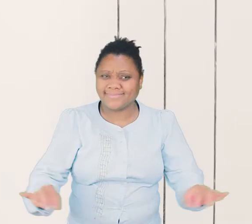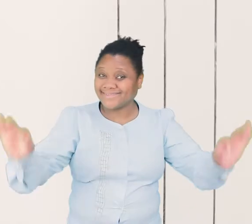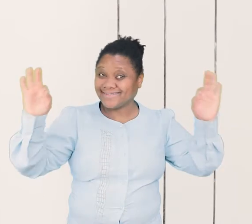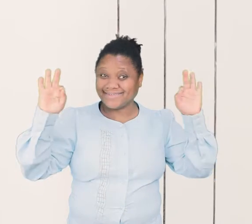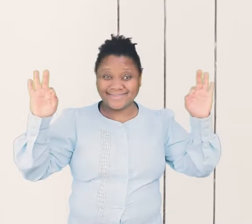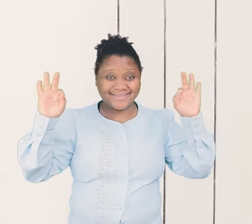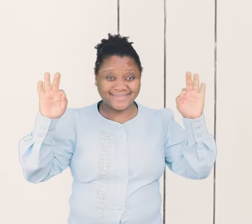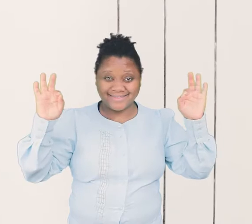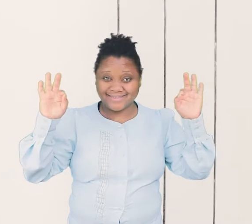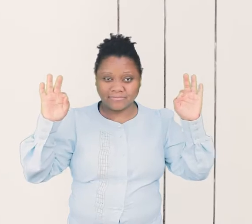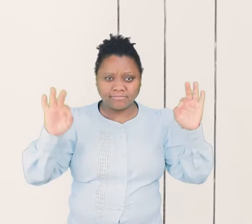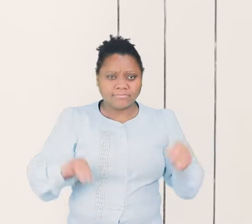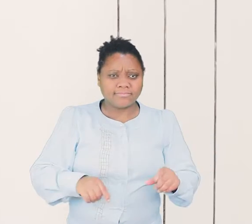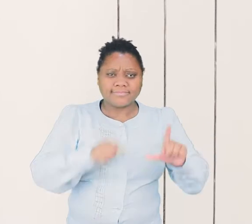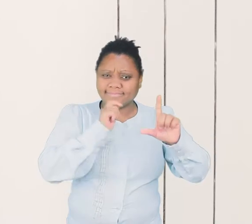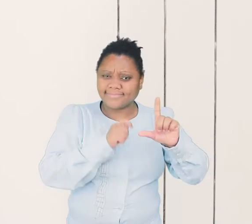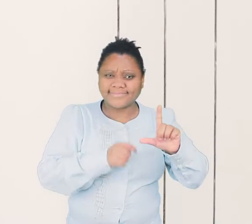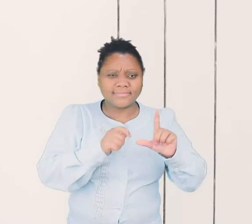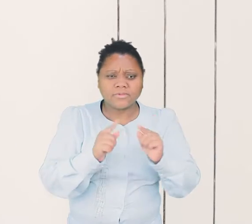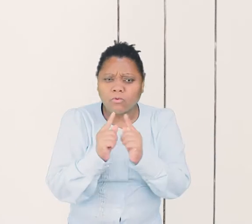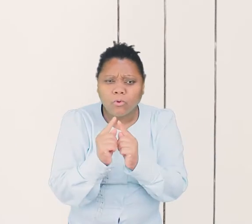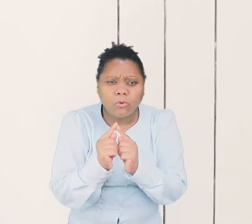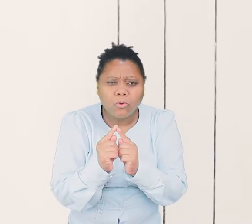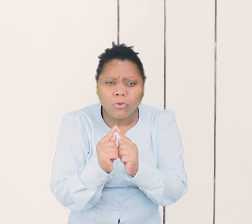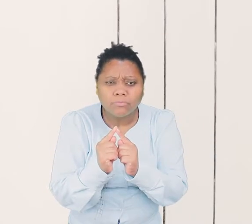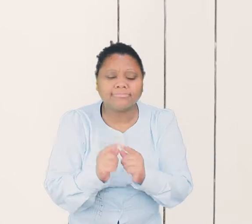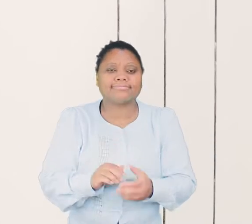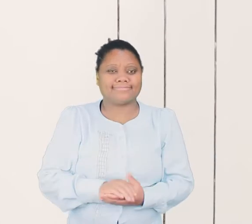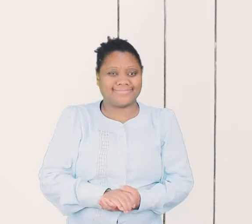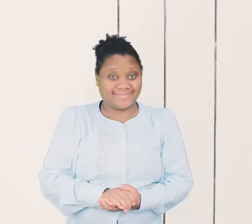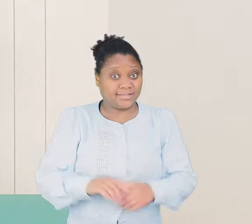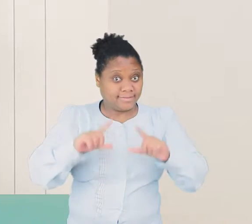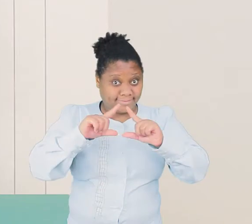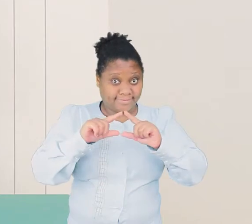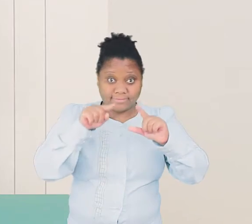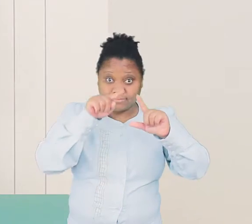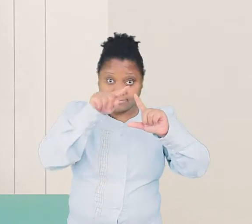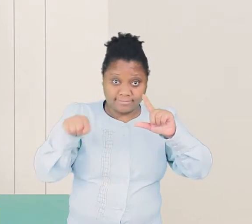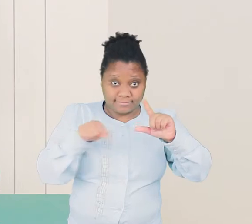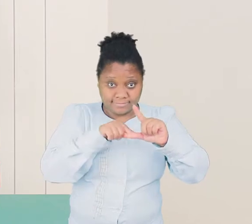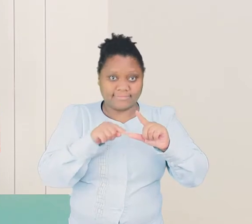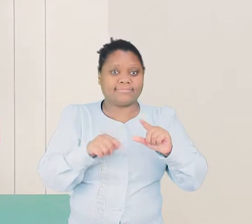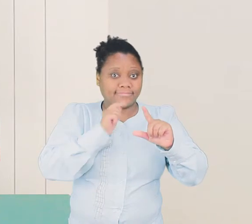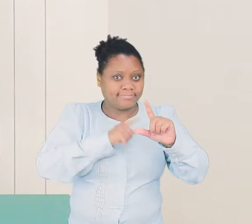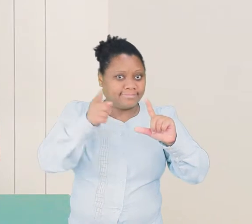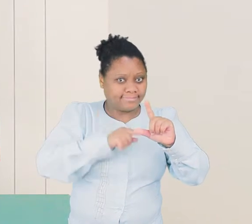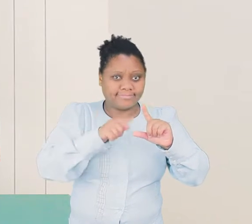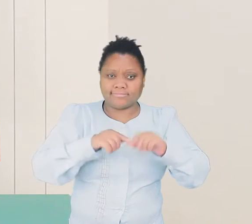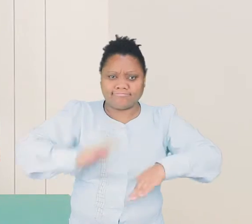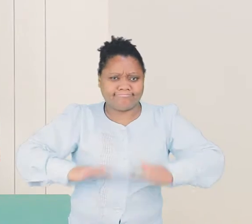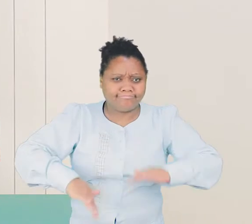Simplicidade e charme reunidos em um instrumento pequenino. O triângulo é um